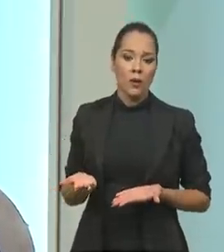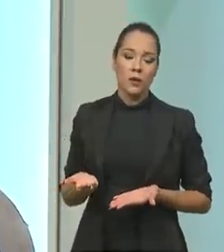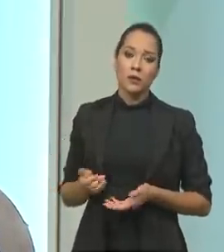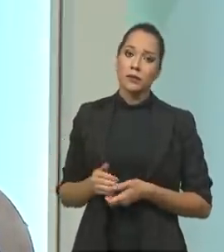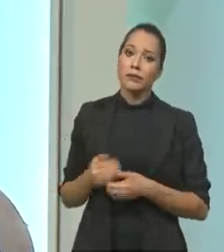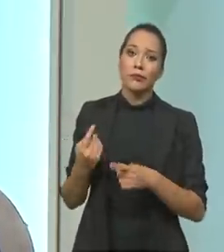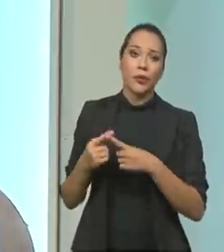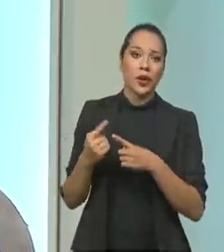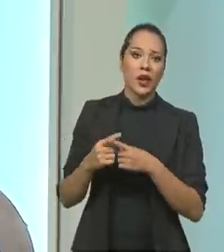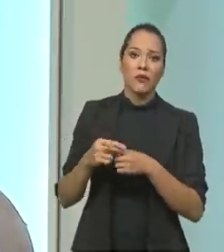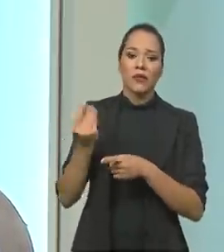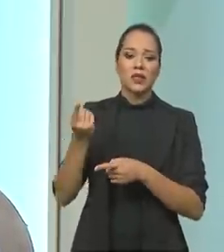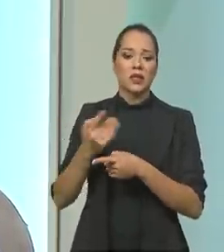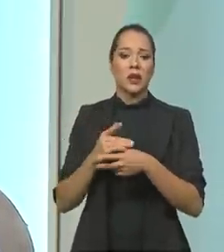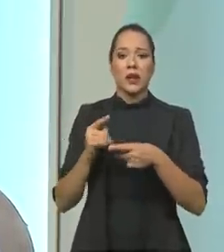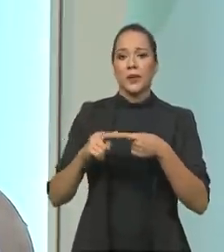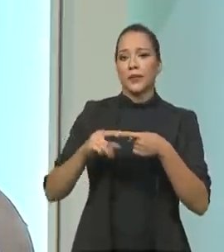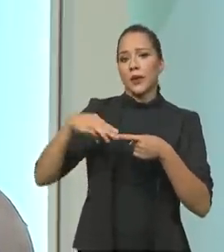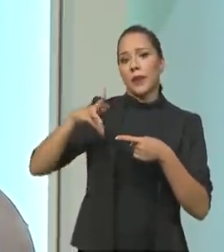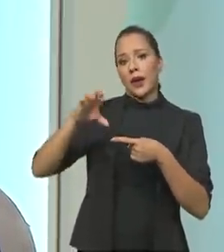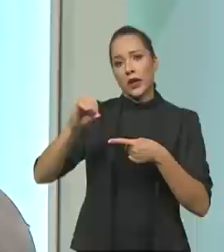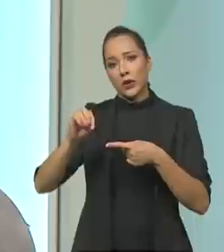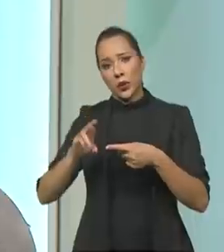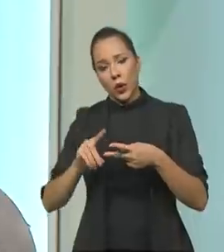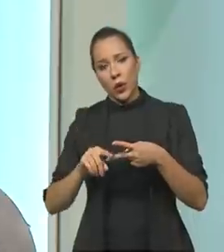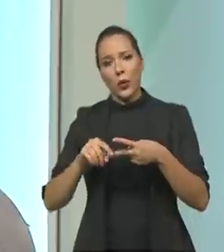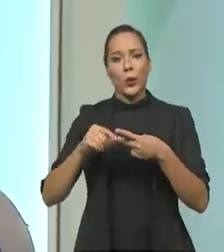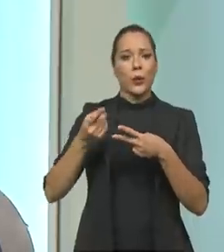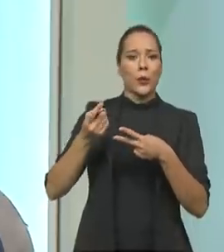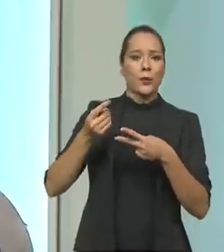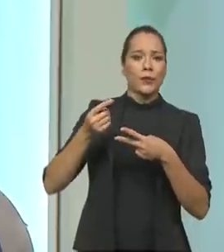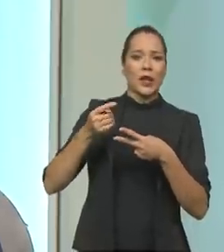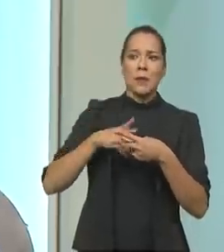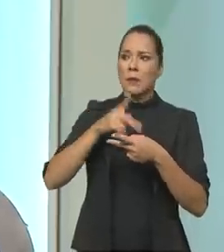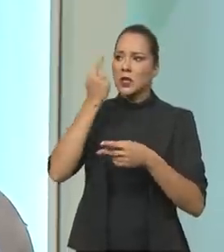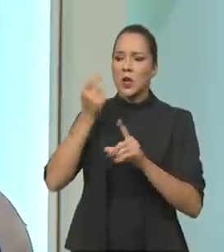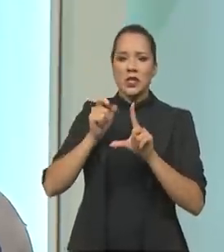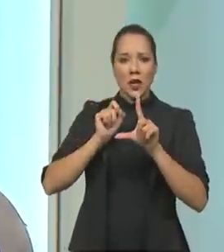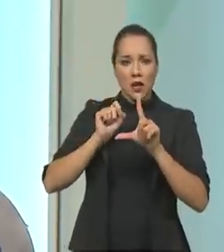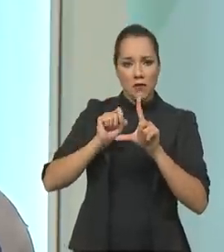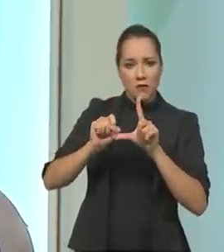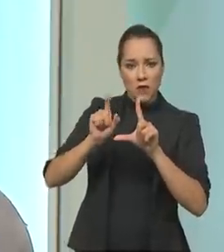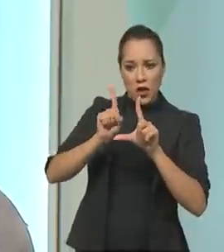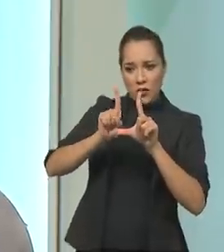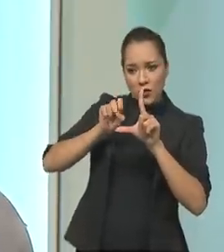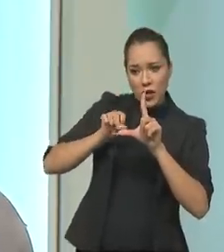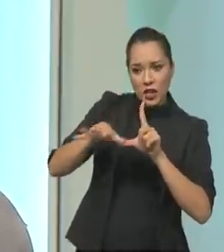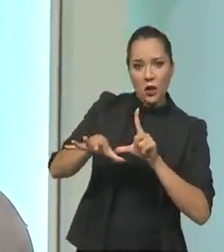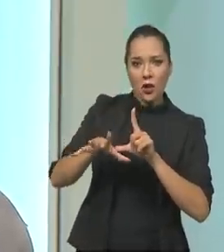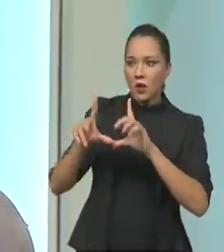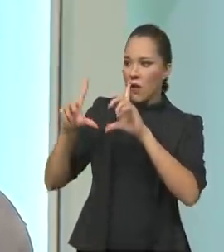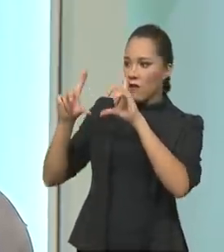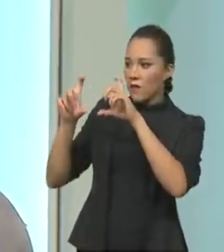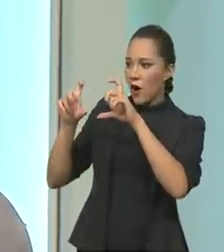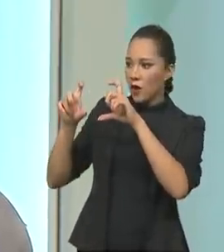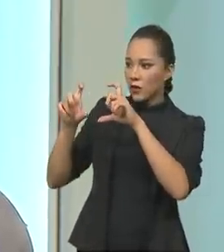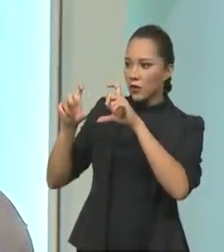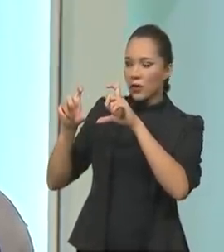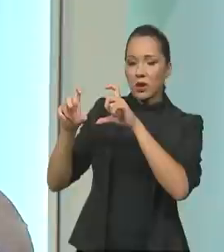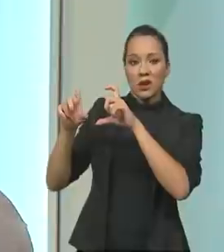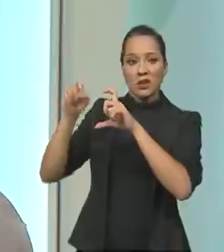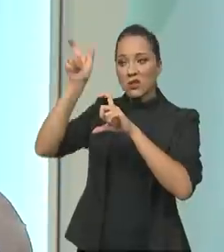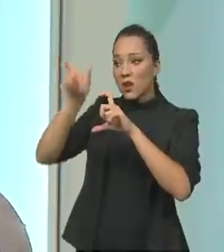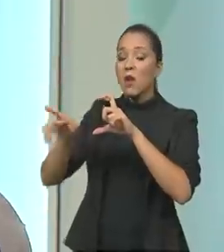porque Madonna, Cristiano Ronaldo, Oswaldo DiCaprio, influenciadores, começaram a replicar fotos de um cara